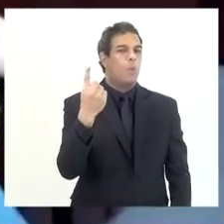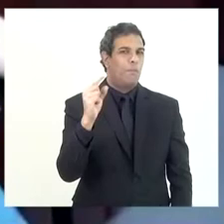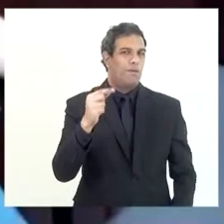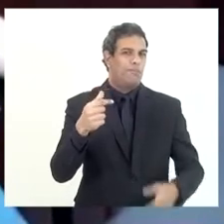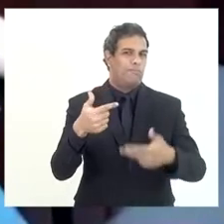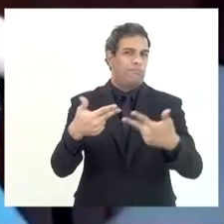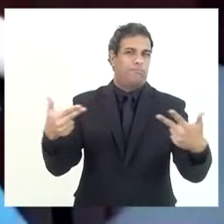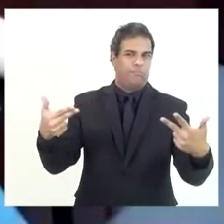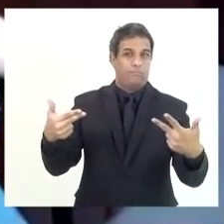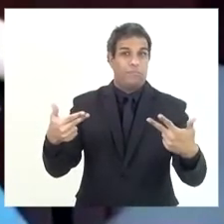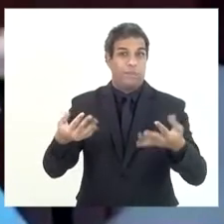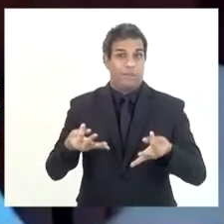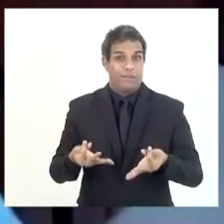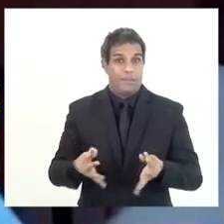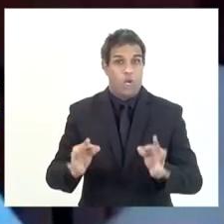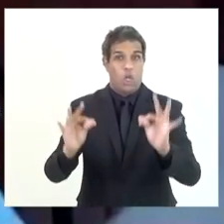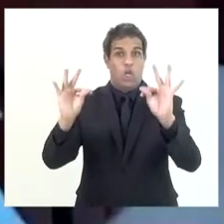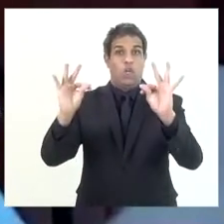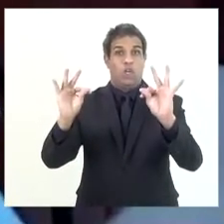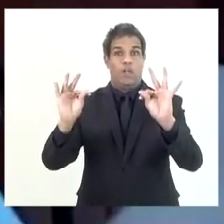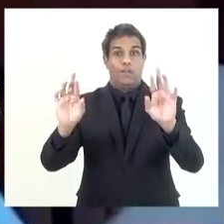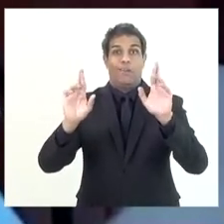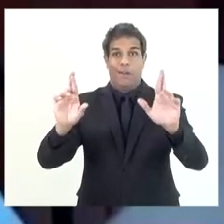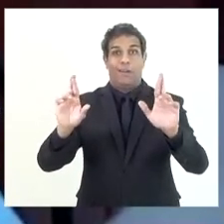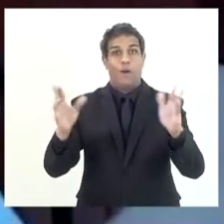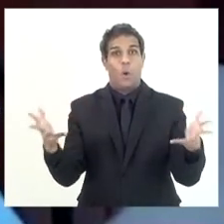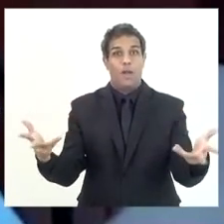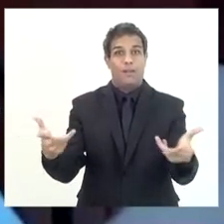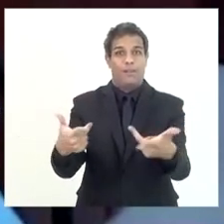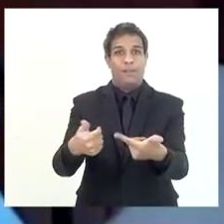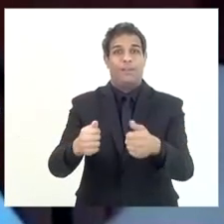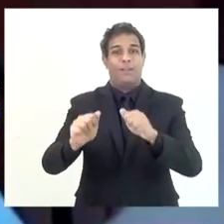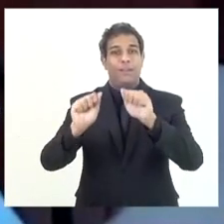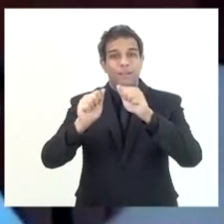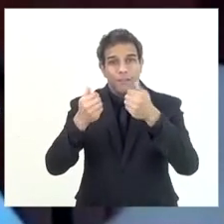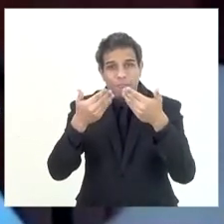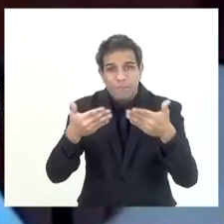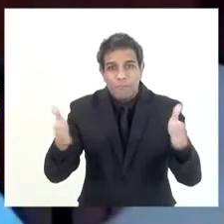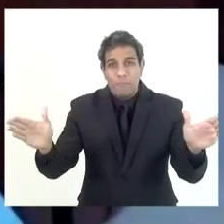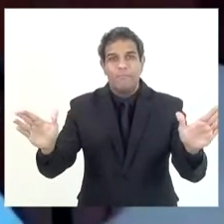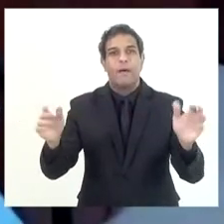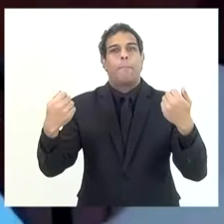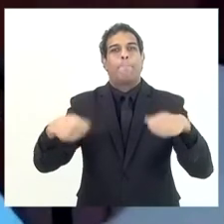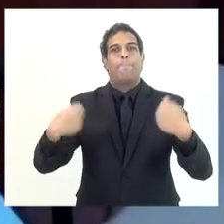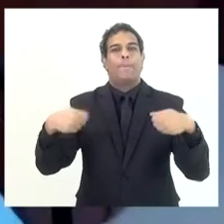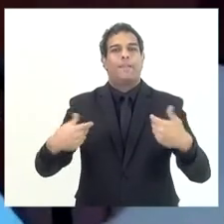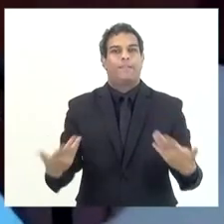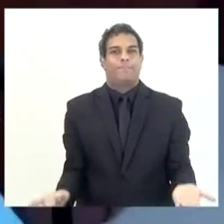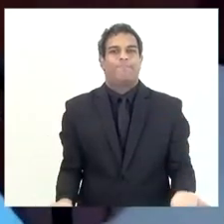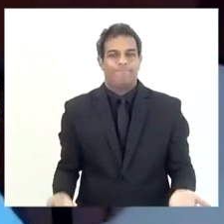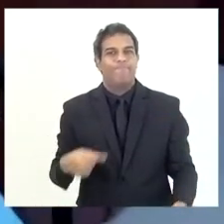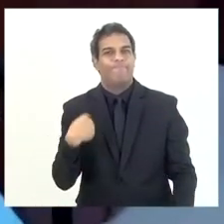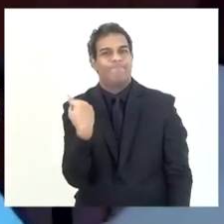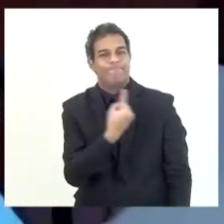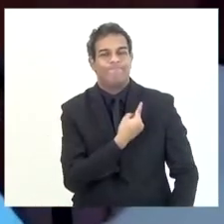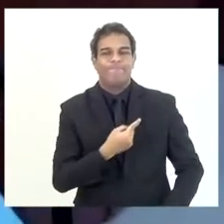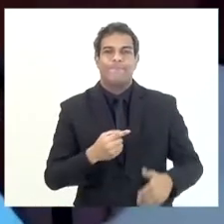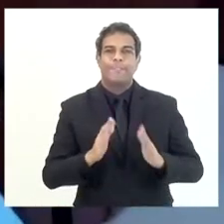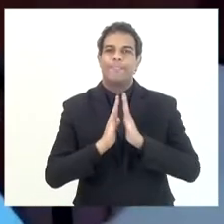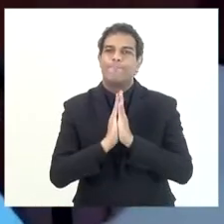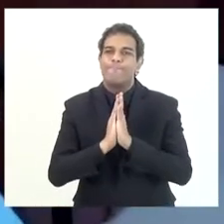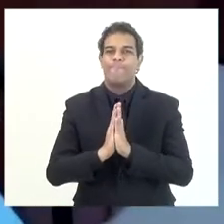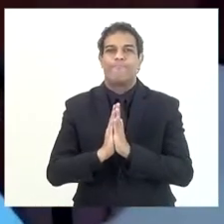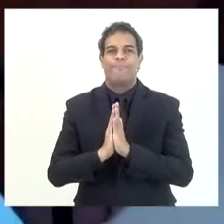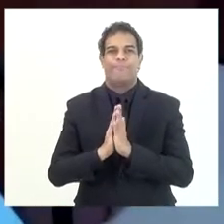com a tecnologia espera aprimorar ainda mais é a questão da transparência. É uma coisa que a gente preza muito